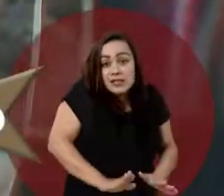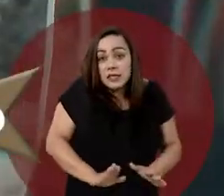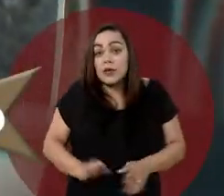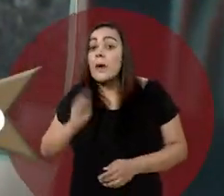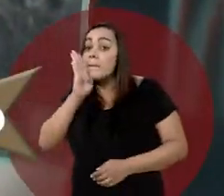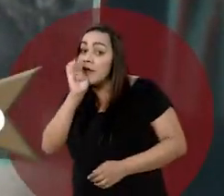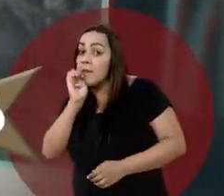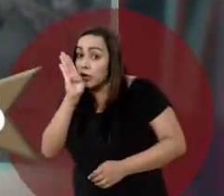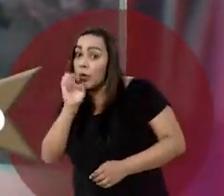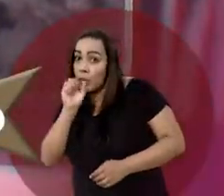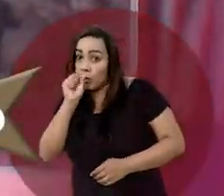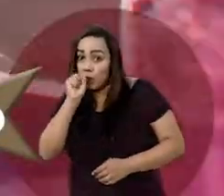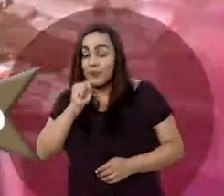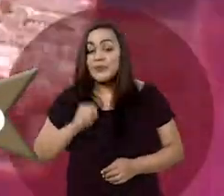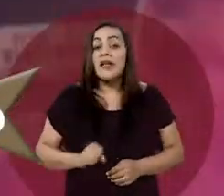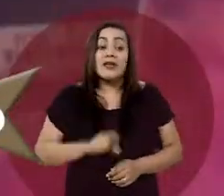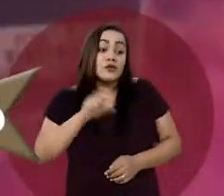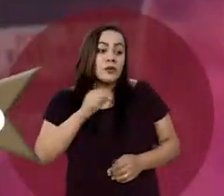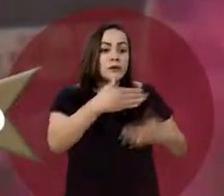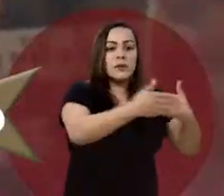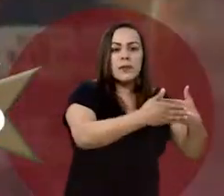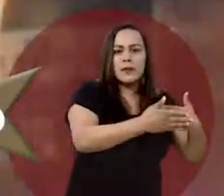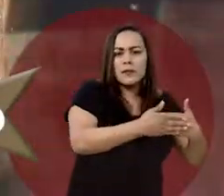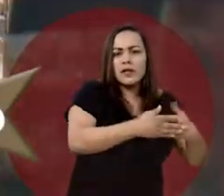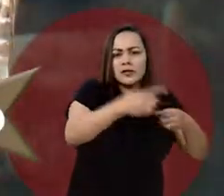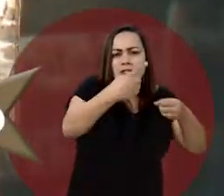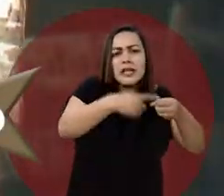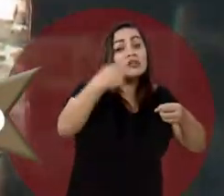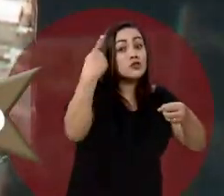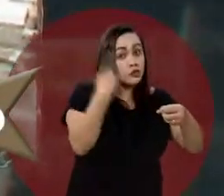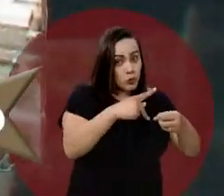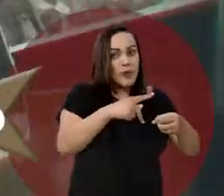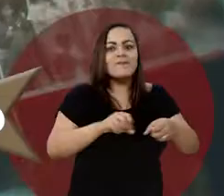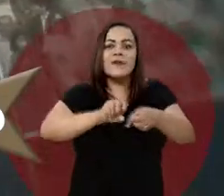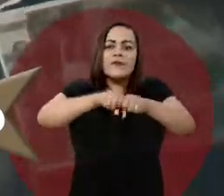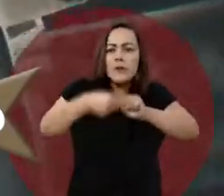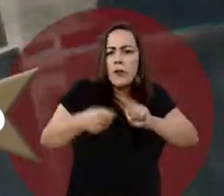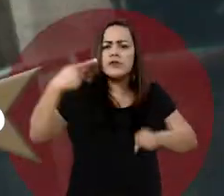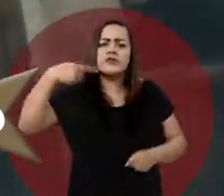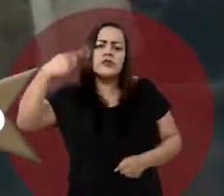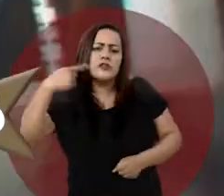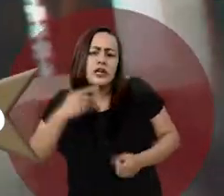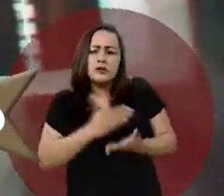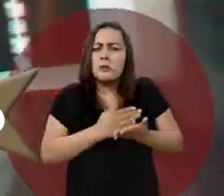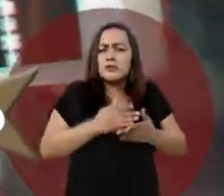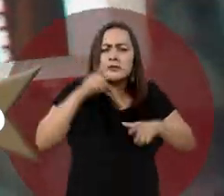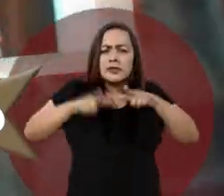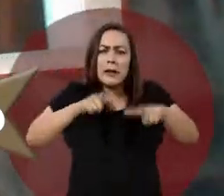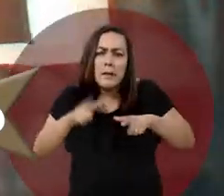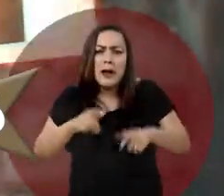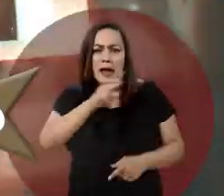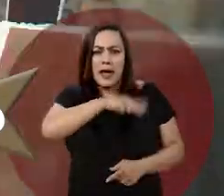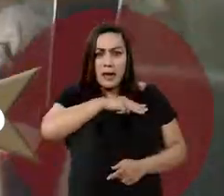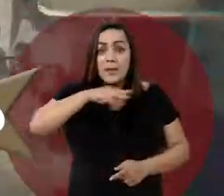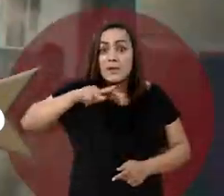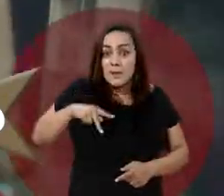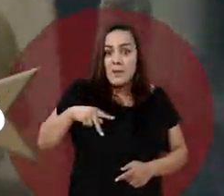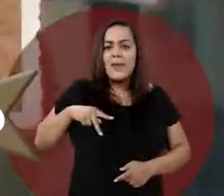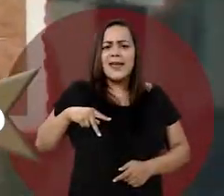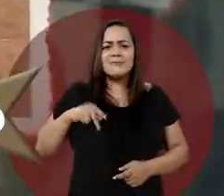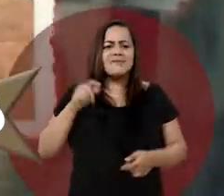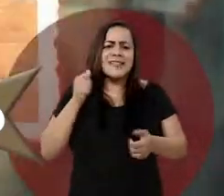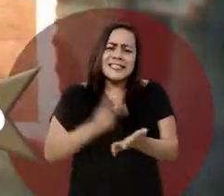Nascido em Bebedouro, Machado escolheu Ribeirão Preto como sua cidade. Formou-se em Direito, ingressou no Ministério Público,